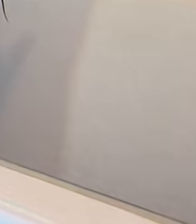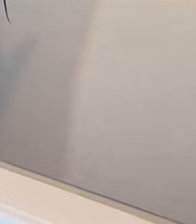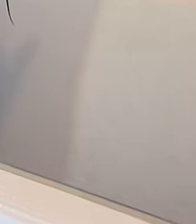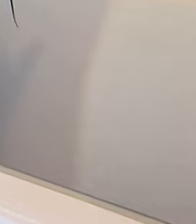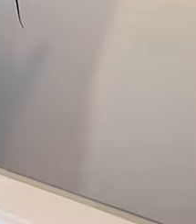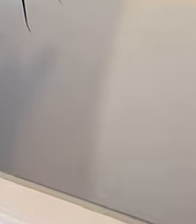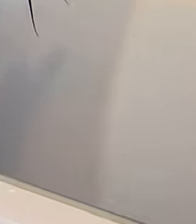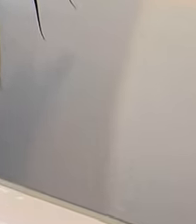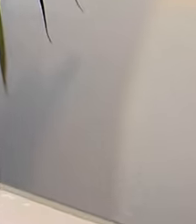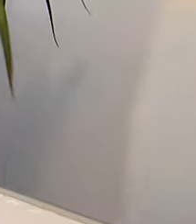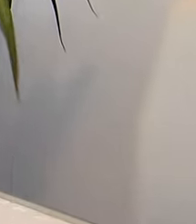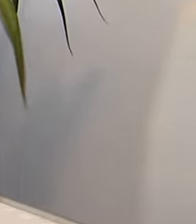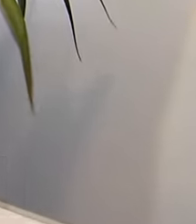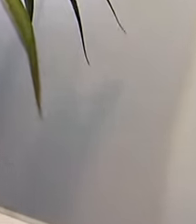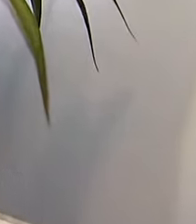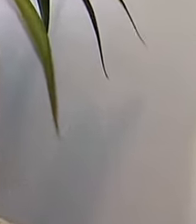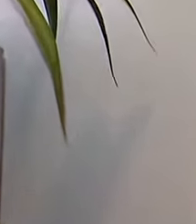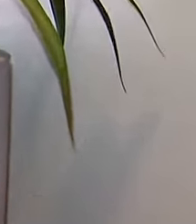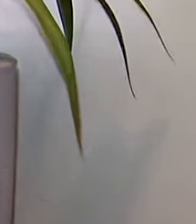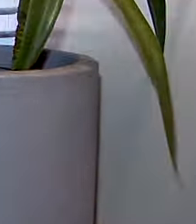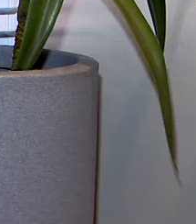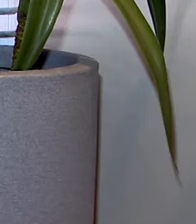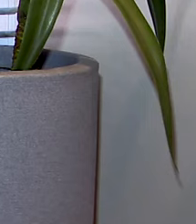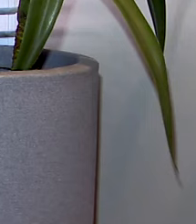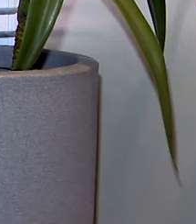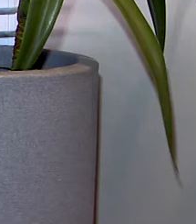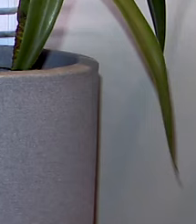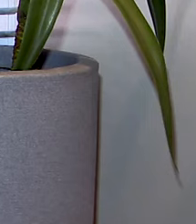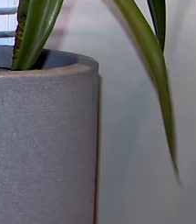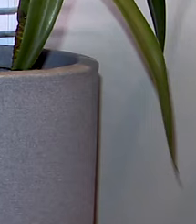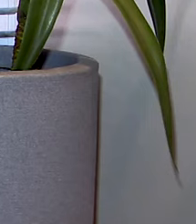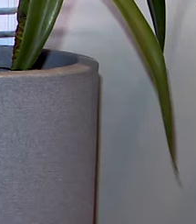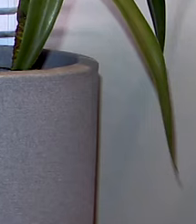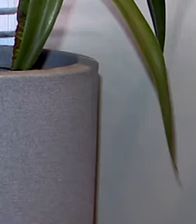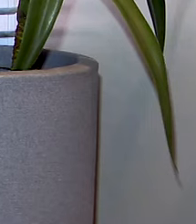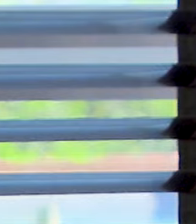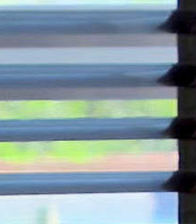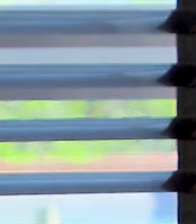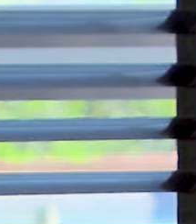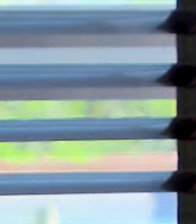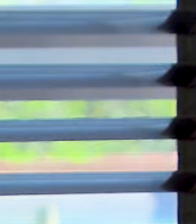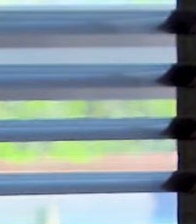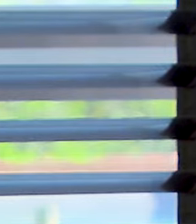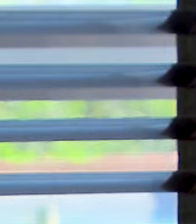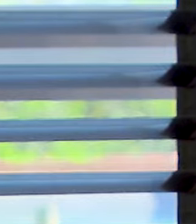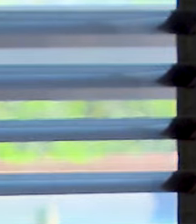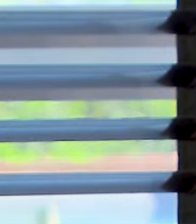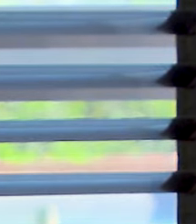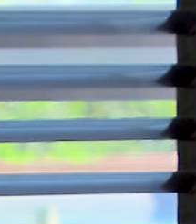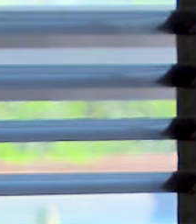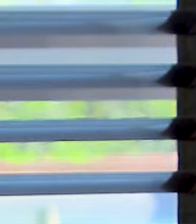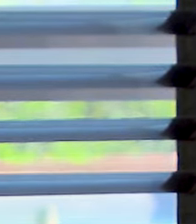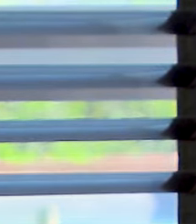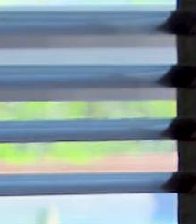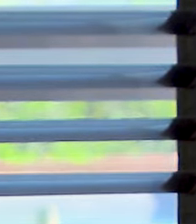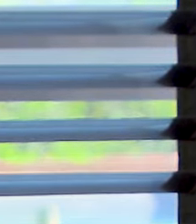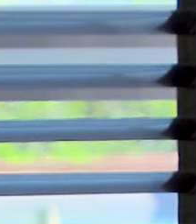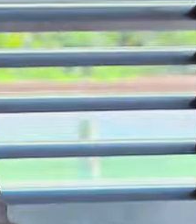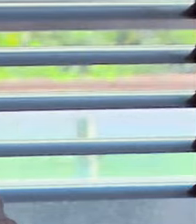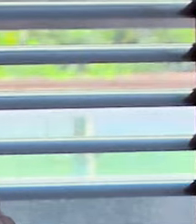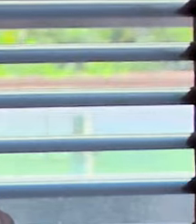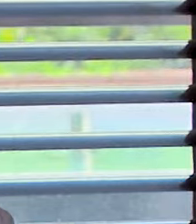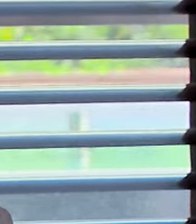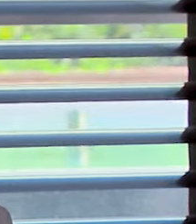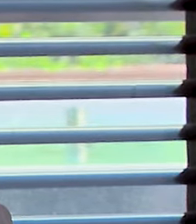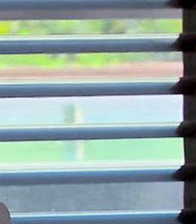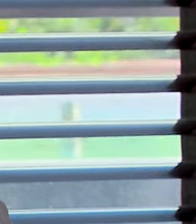advogado especialista em direito do consumidor explica ainda como o devedor consegue fazer a negociação dos débitos